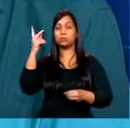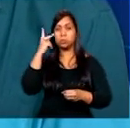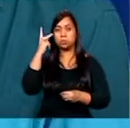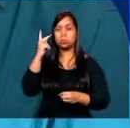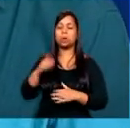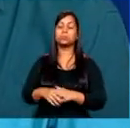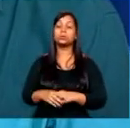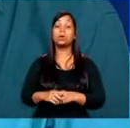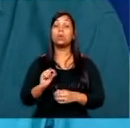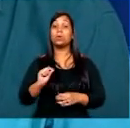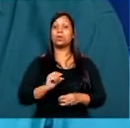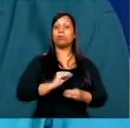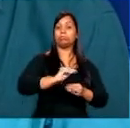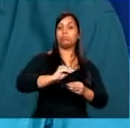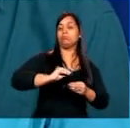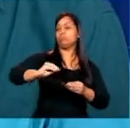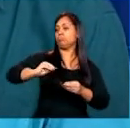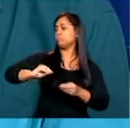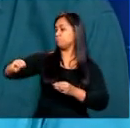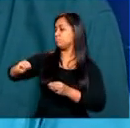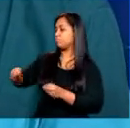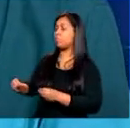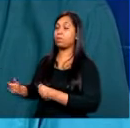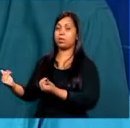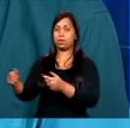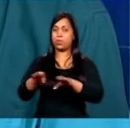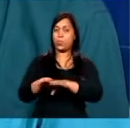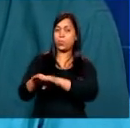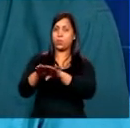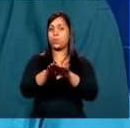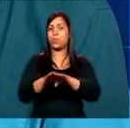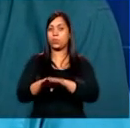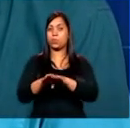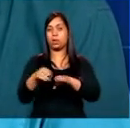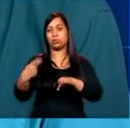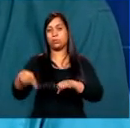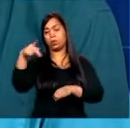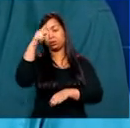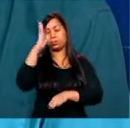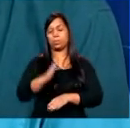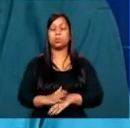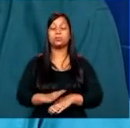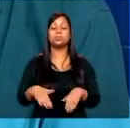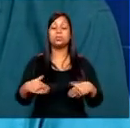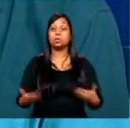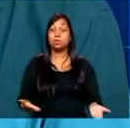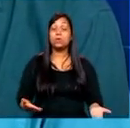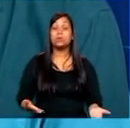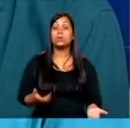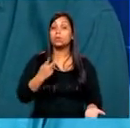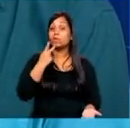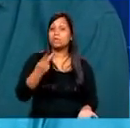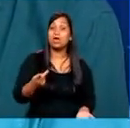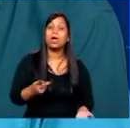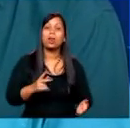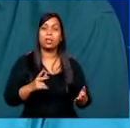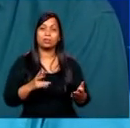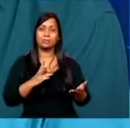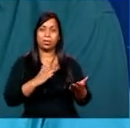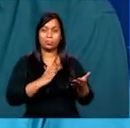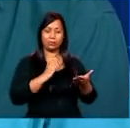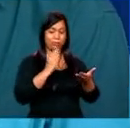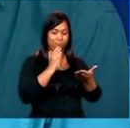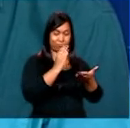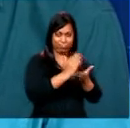distribuir renda e distribuir igualdade para o país, né? Então, quando fala em corte justamente